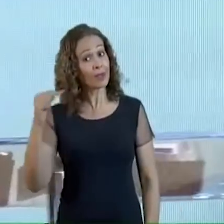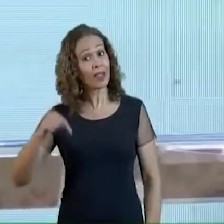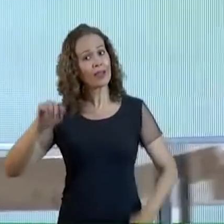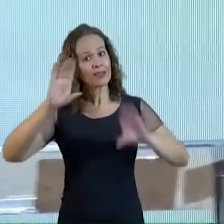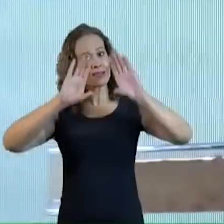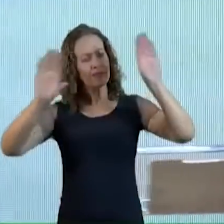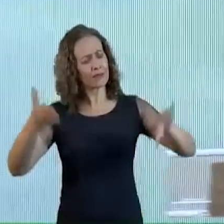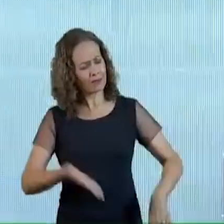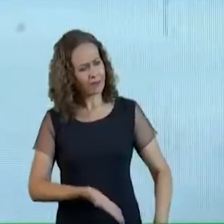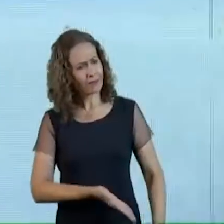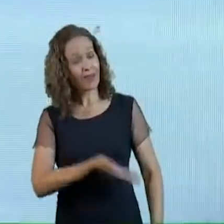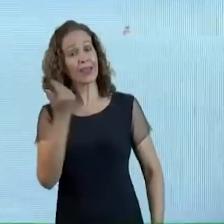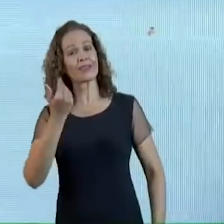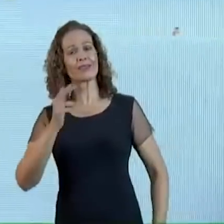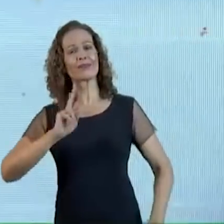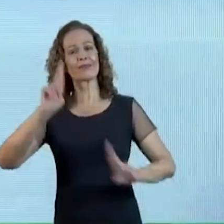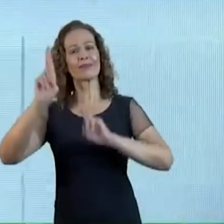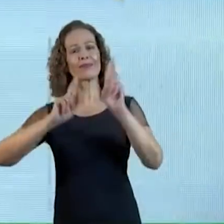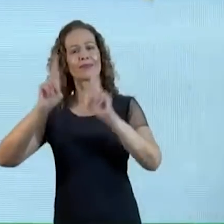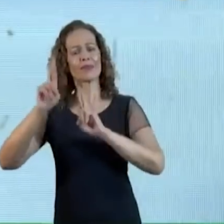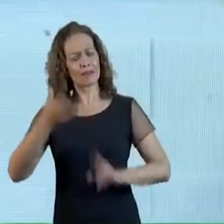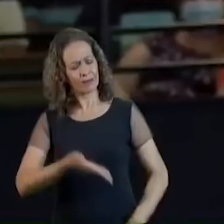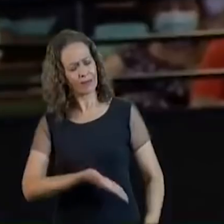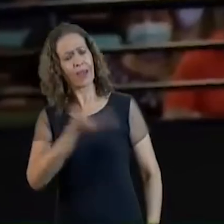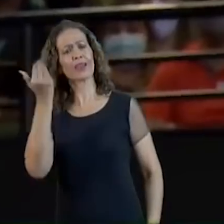Só para cá Fala comigo Só para cá